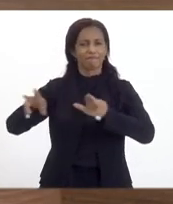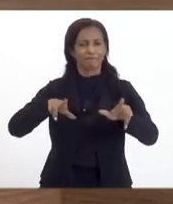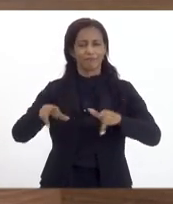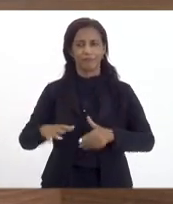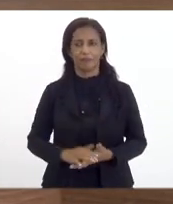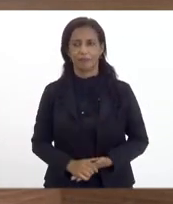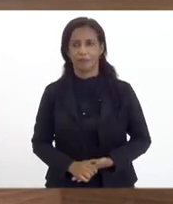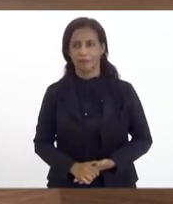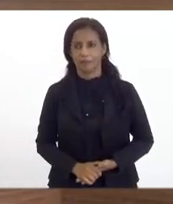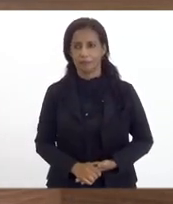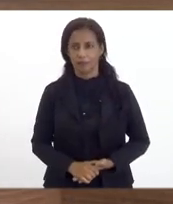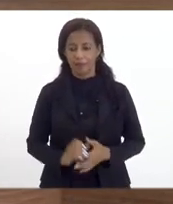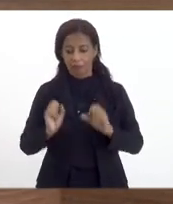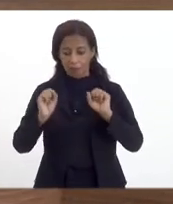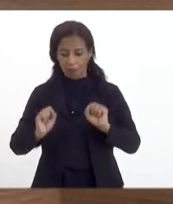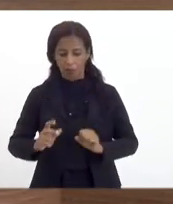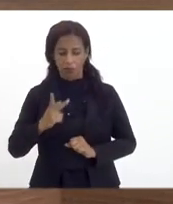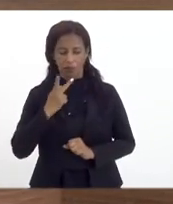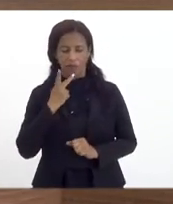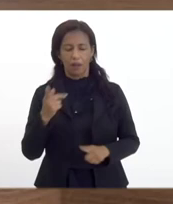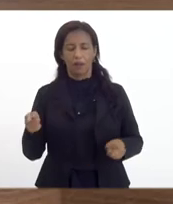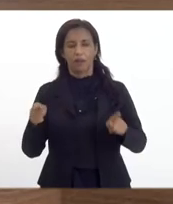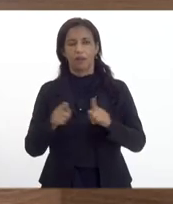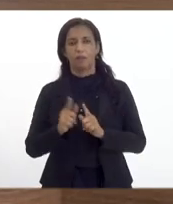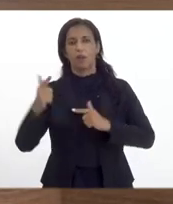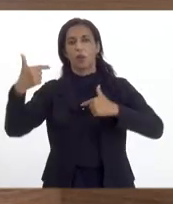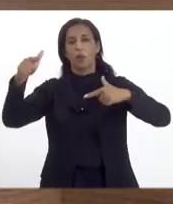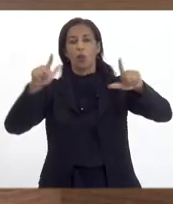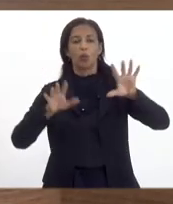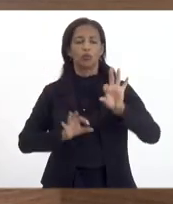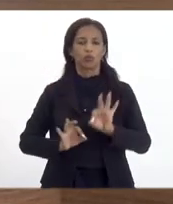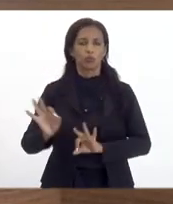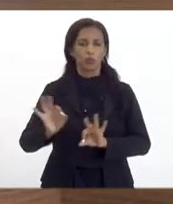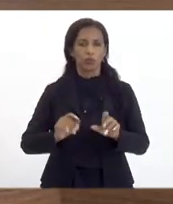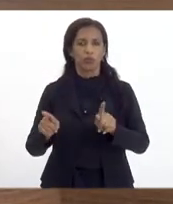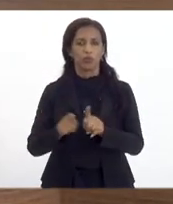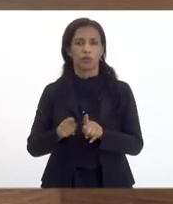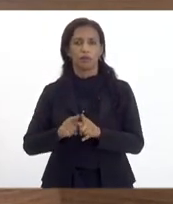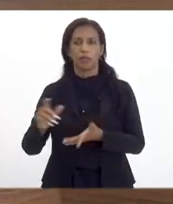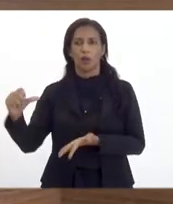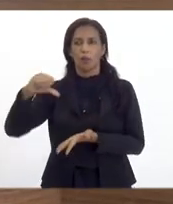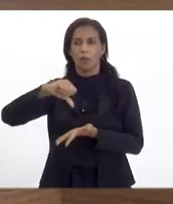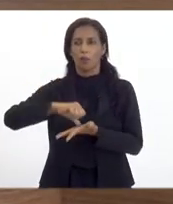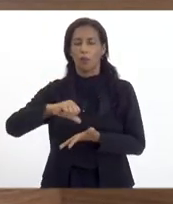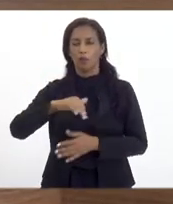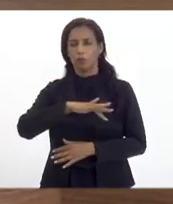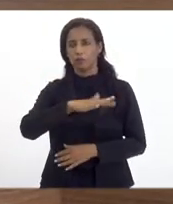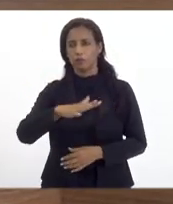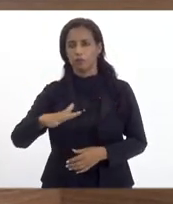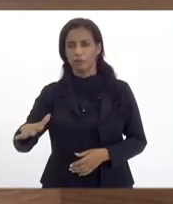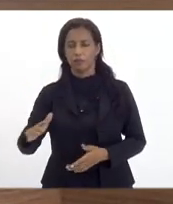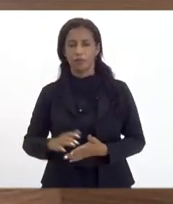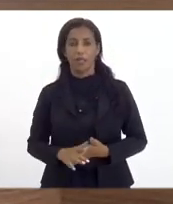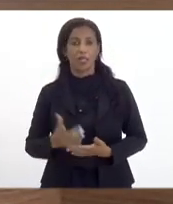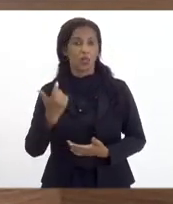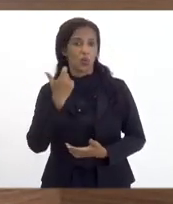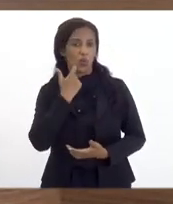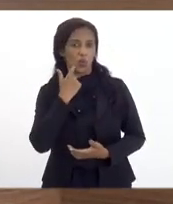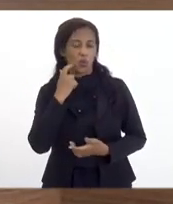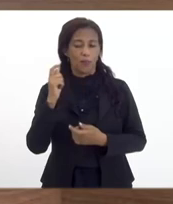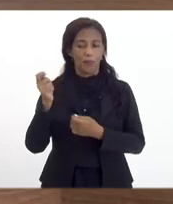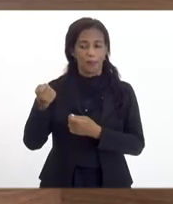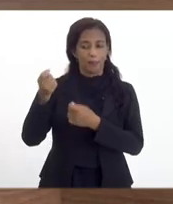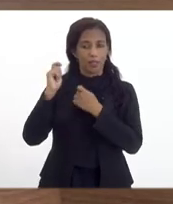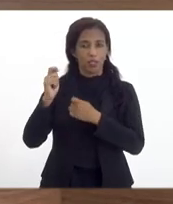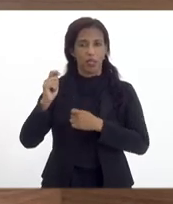Posso citar também exemplos aqui de outros projetos inerentes ao polo do mar, assim como o projeto de pescado, que é um